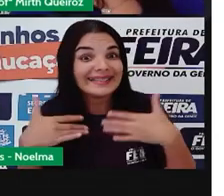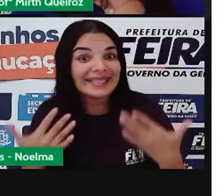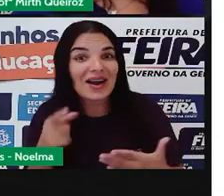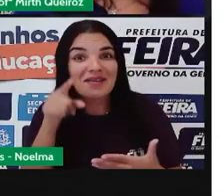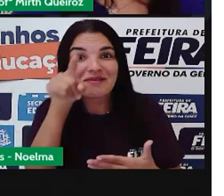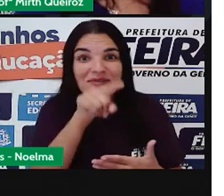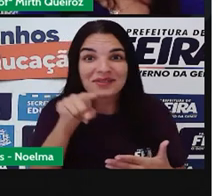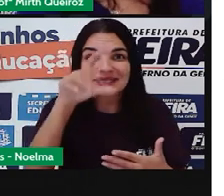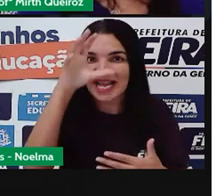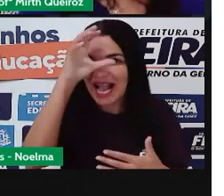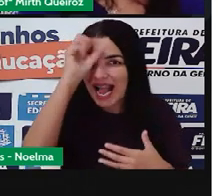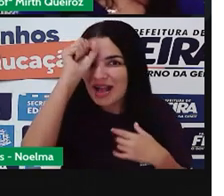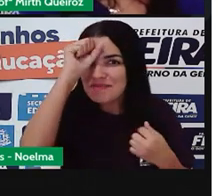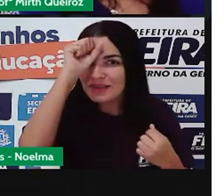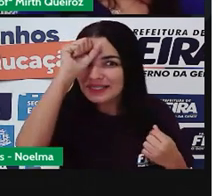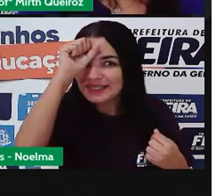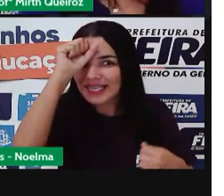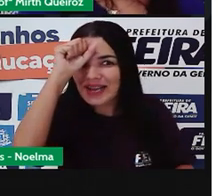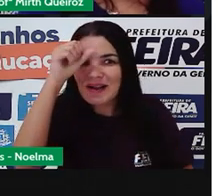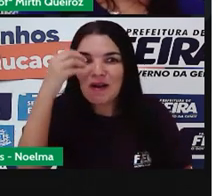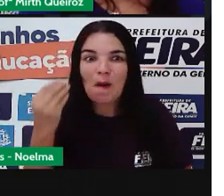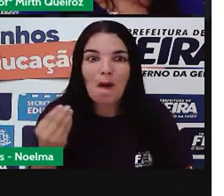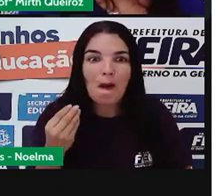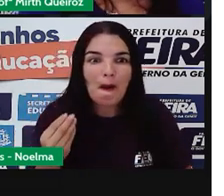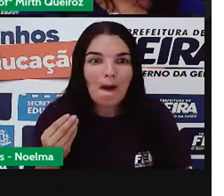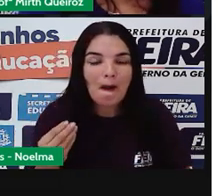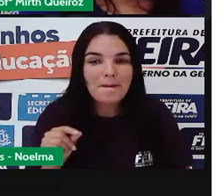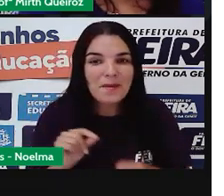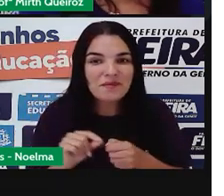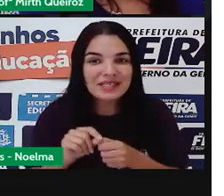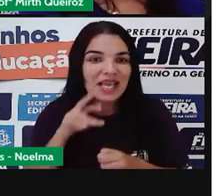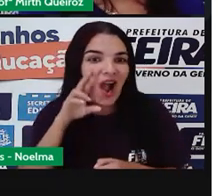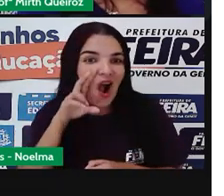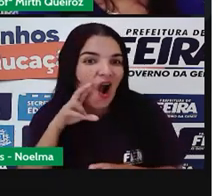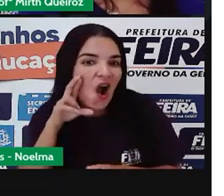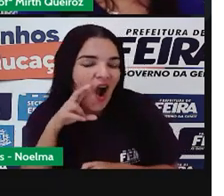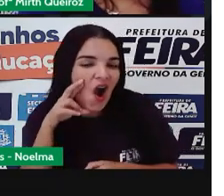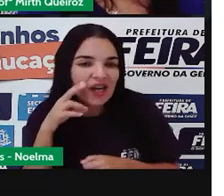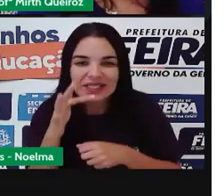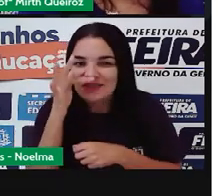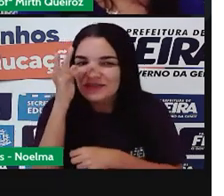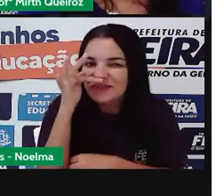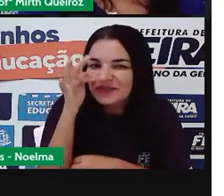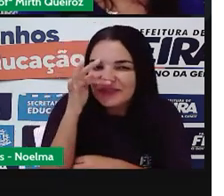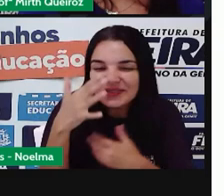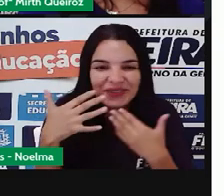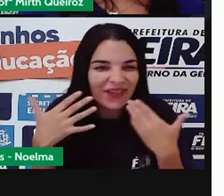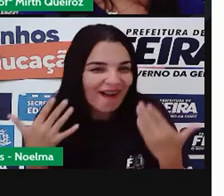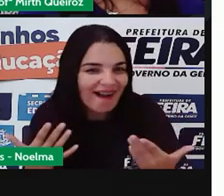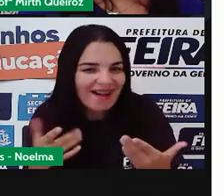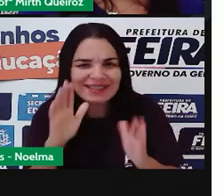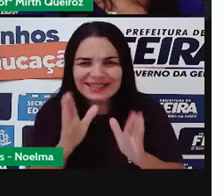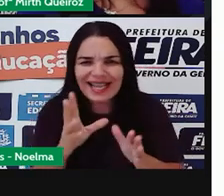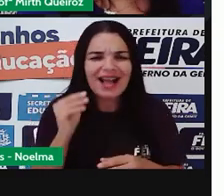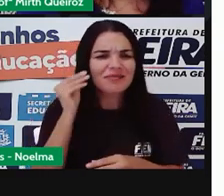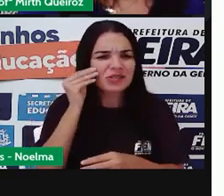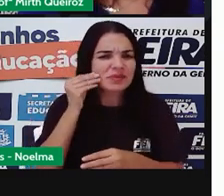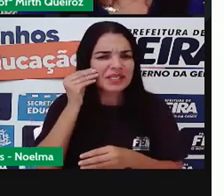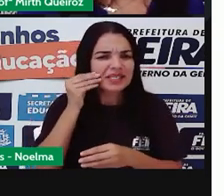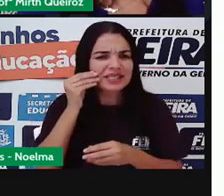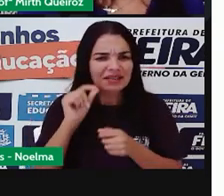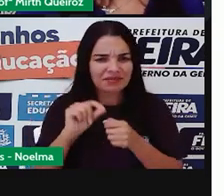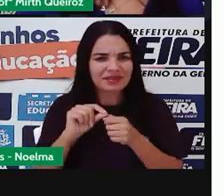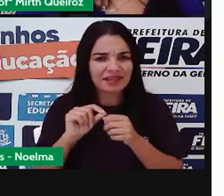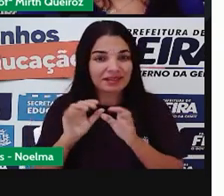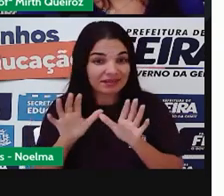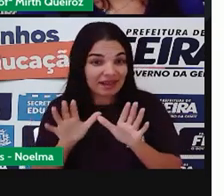vocês já aprenderam como fazer uma mudinha de rosa, né? Vocês já fizeram essa experiência? Então, eu quero